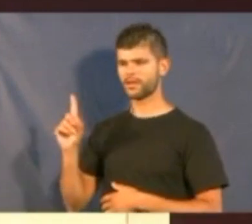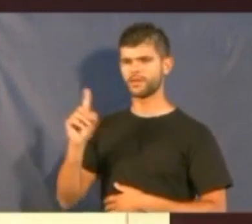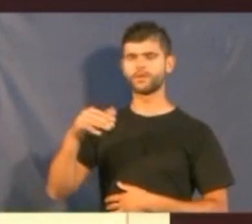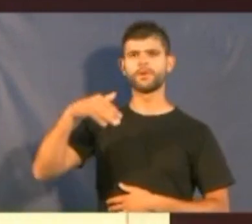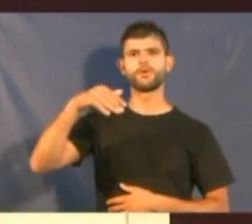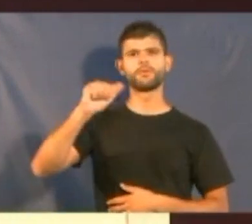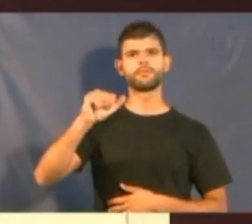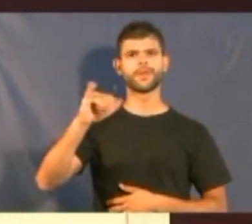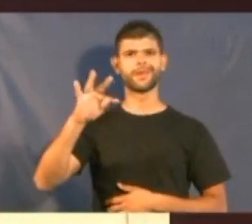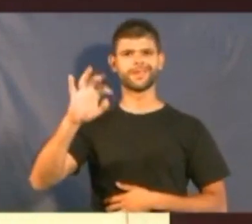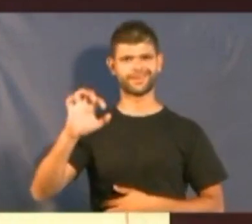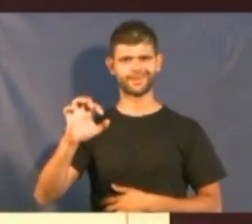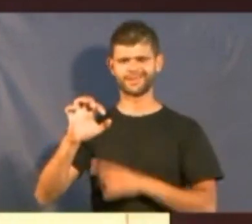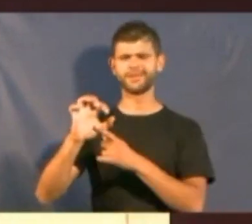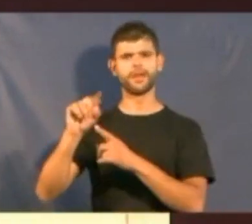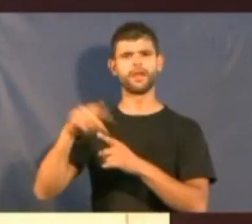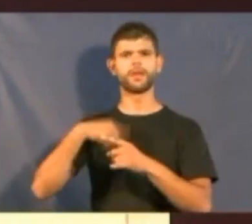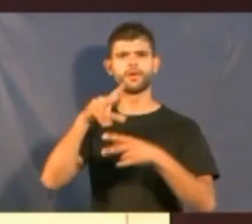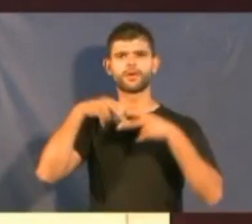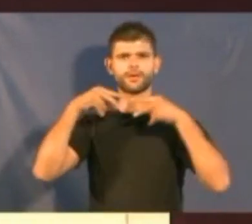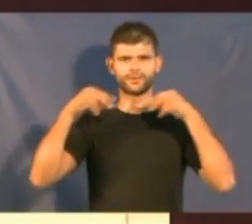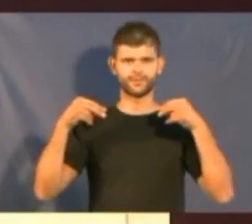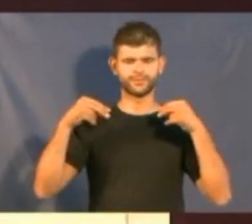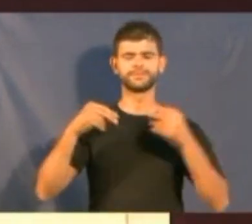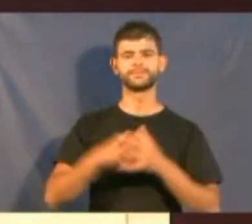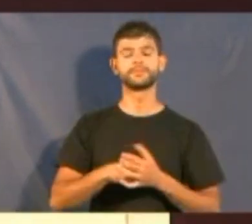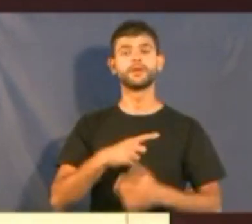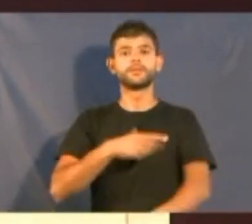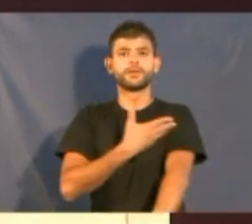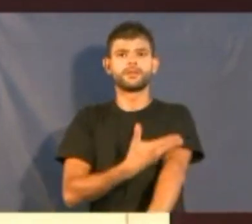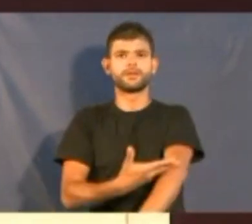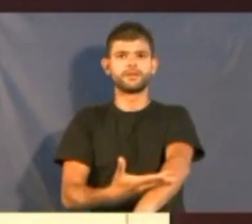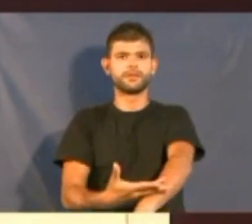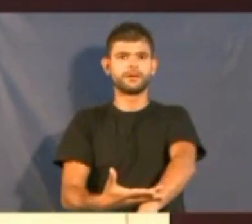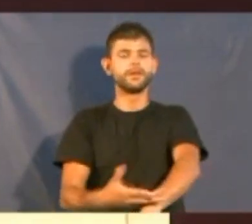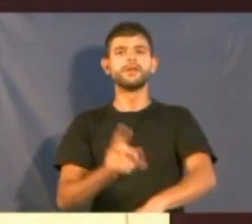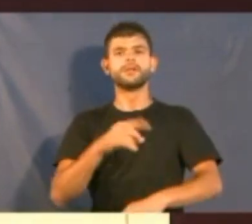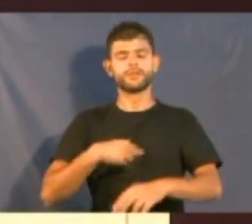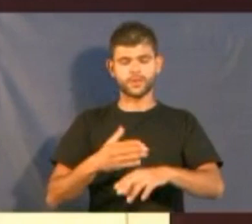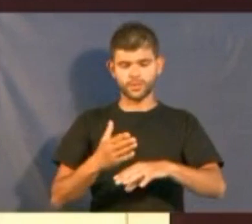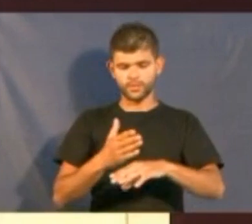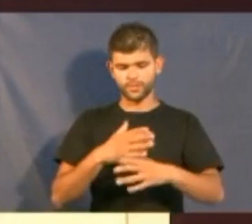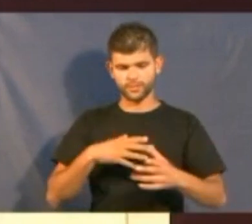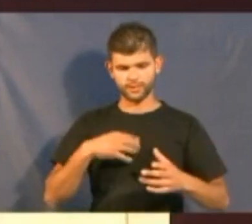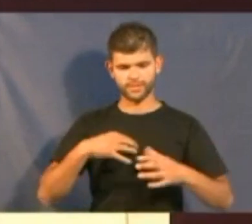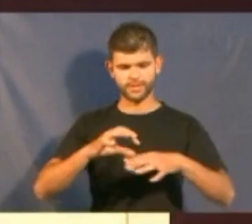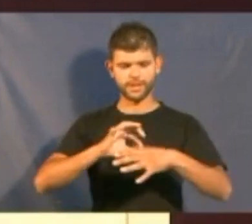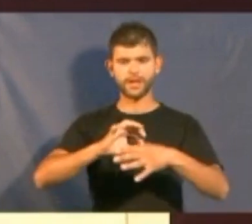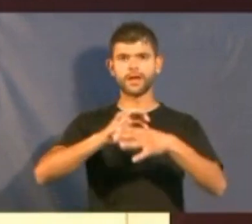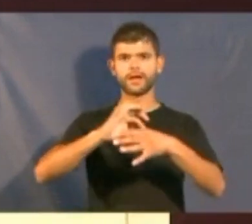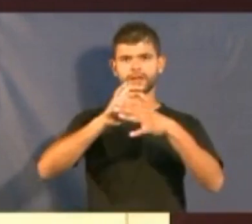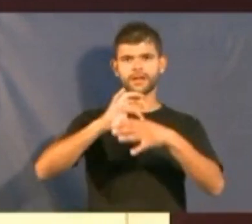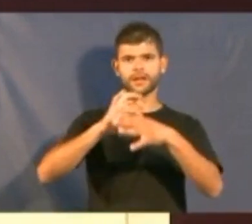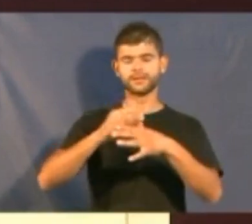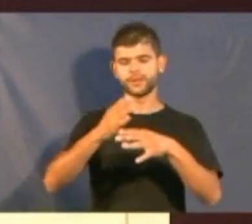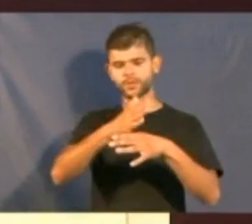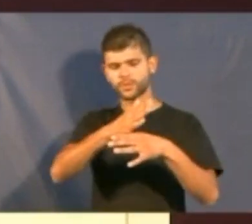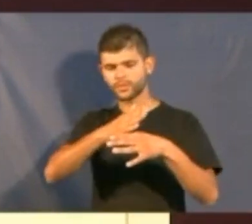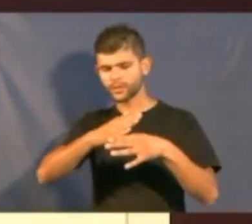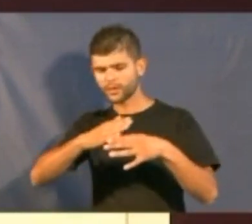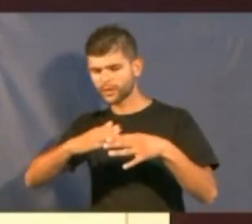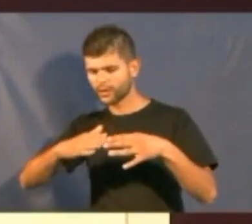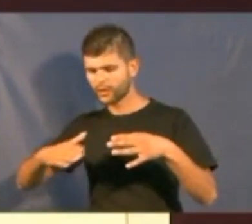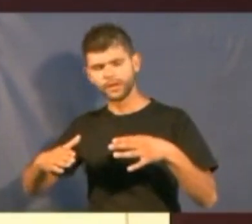garçom. E há o velho hábito de não cortar o filé mignon até o fim. Só corta um pedacinho. É uma